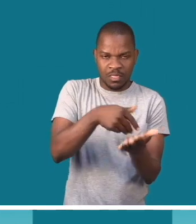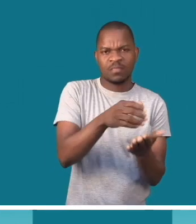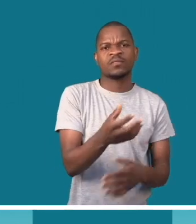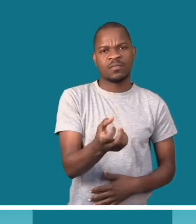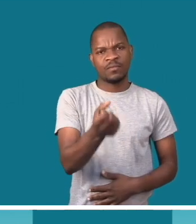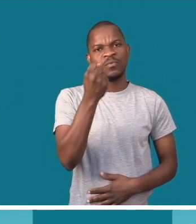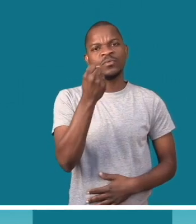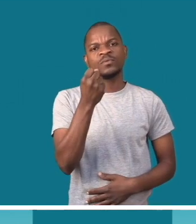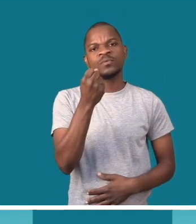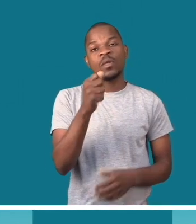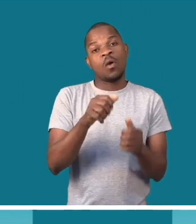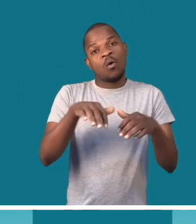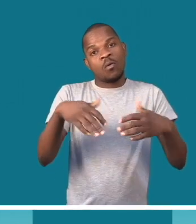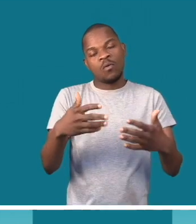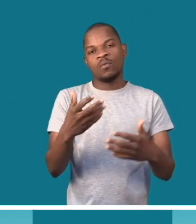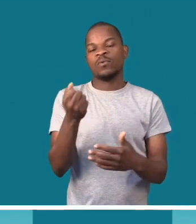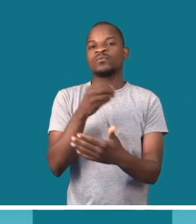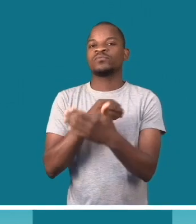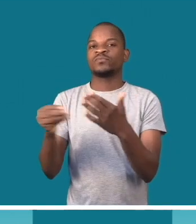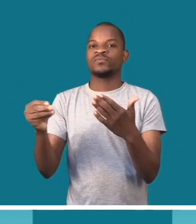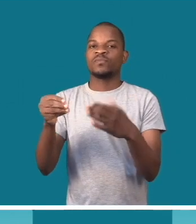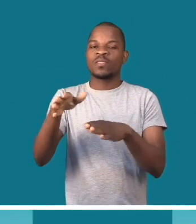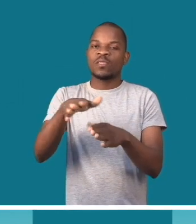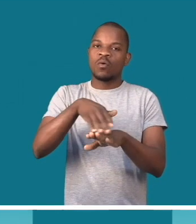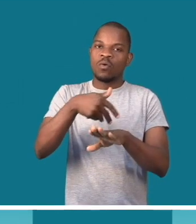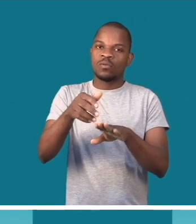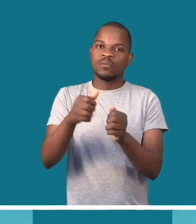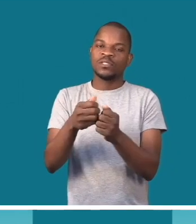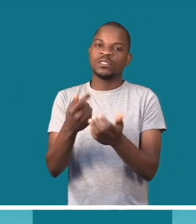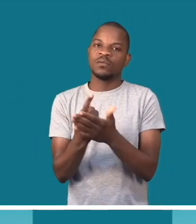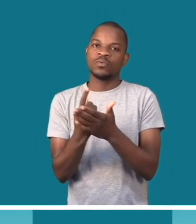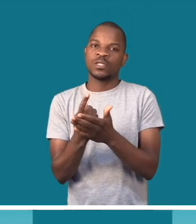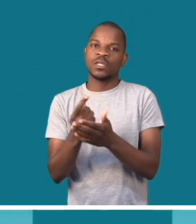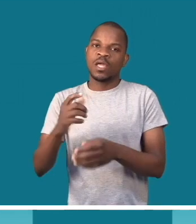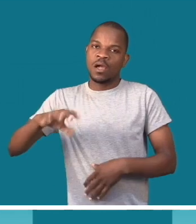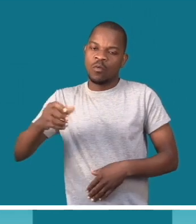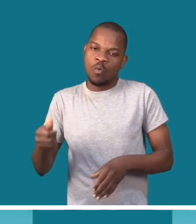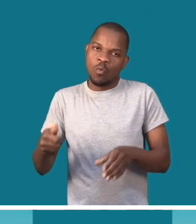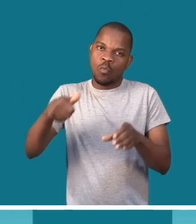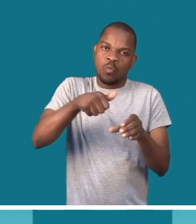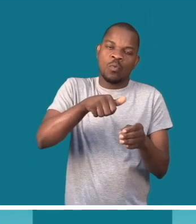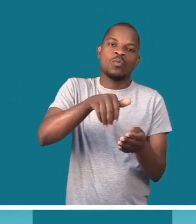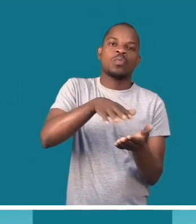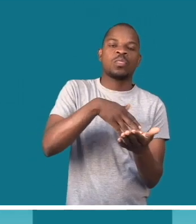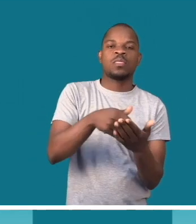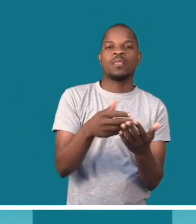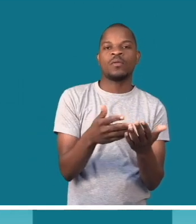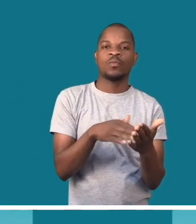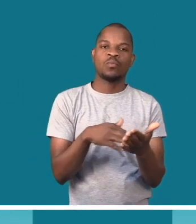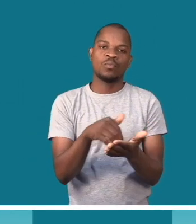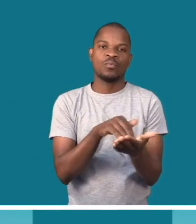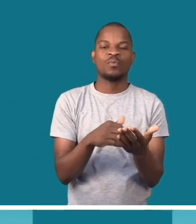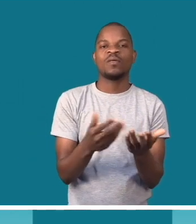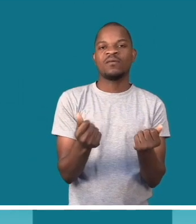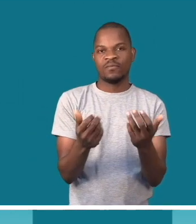a cola, a cola de papel, temos que diluir a cola de papel, juntar com um pouco de água, porque ela vem